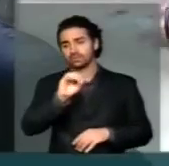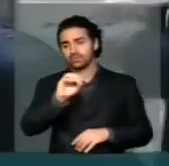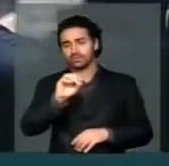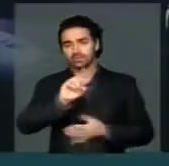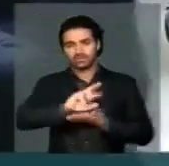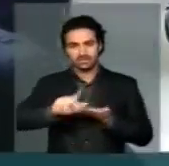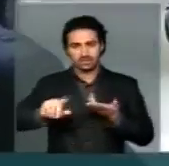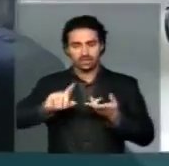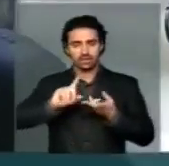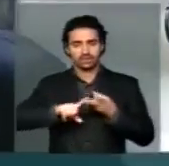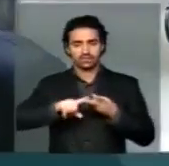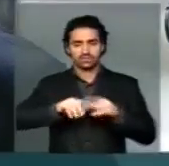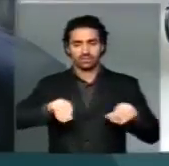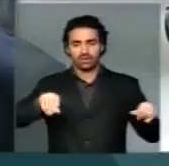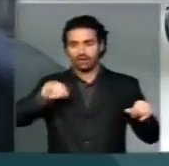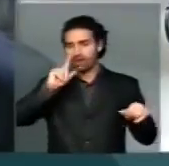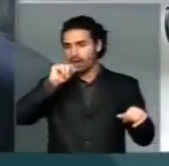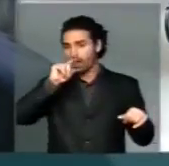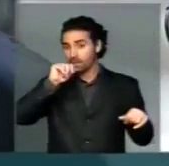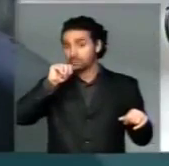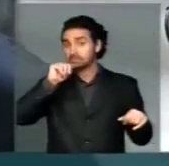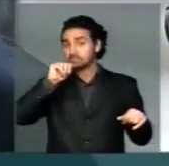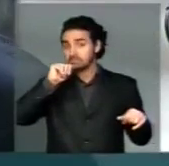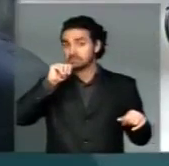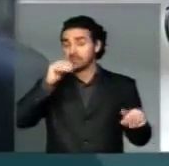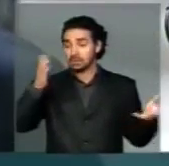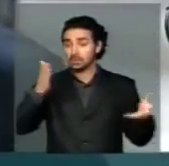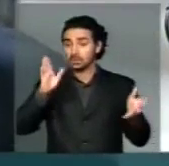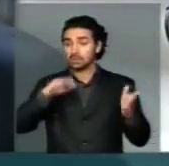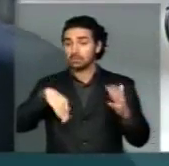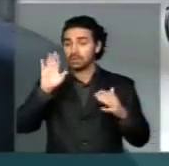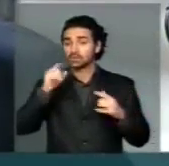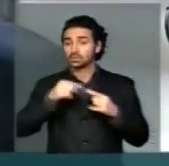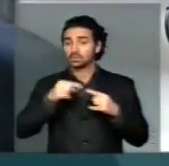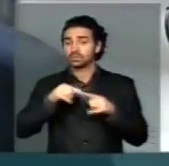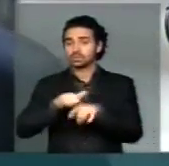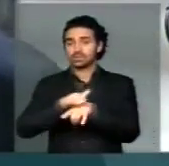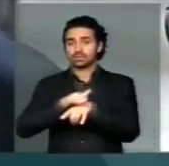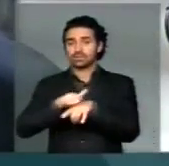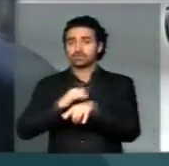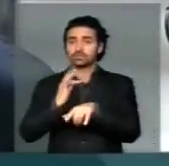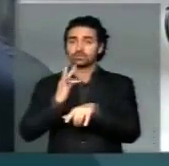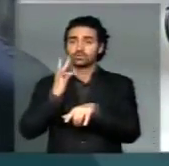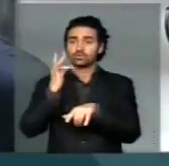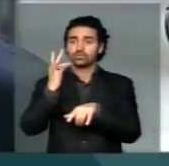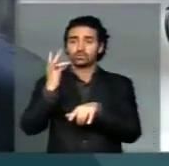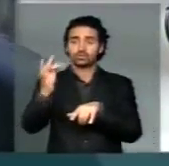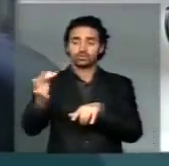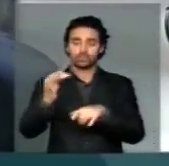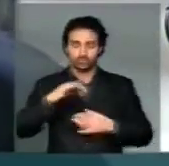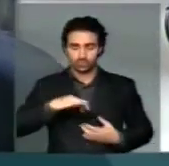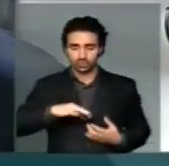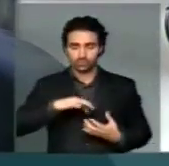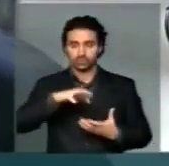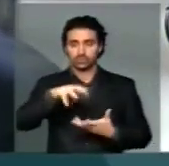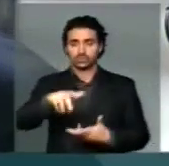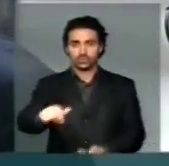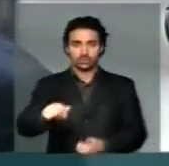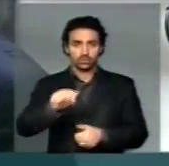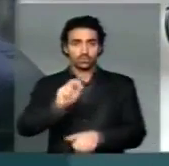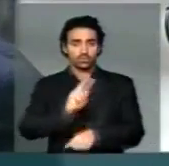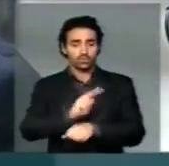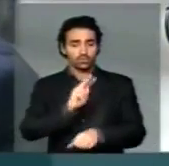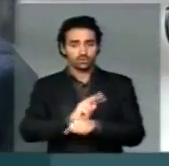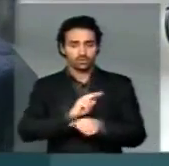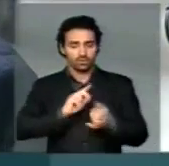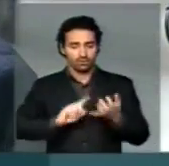terra, a água, assumem significados mais estratégicos para o futuro da humanidade. O controle sobre esses